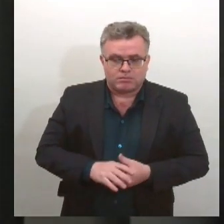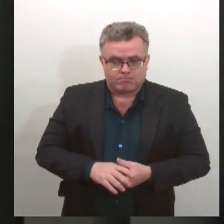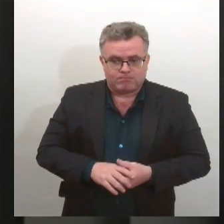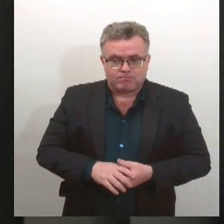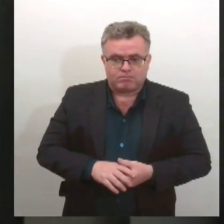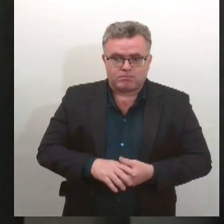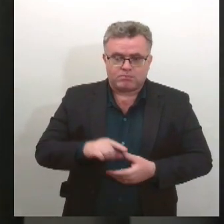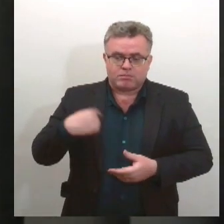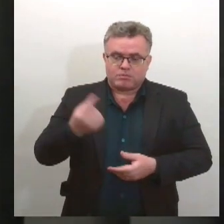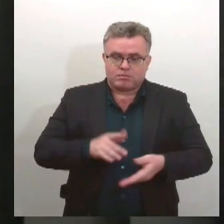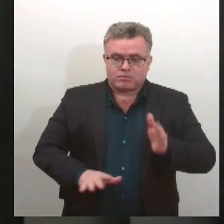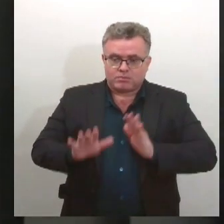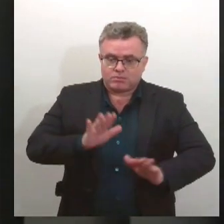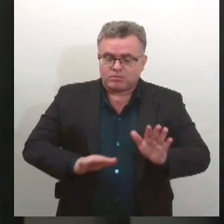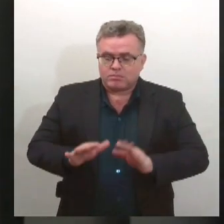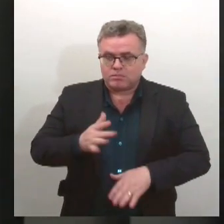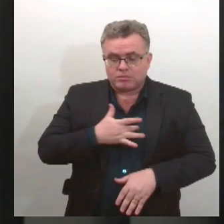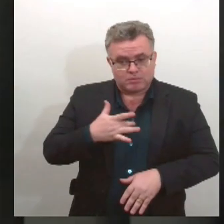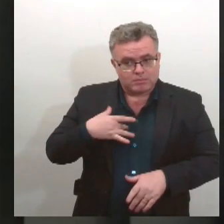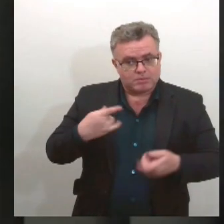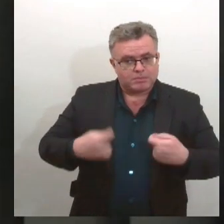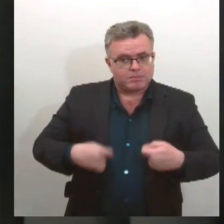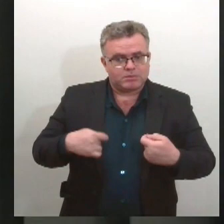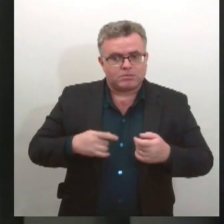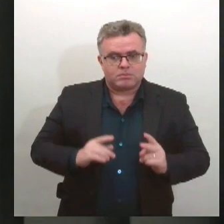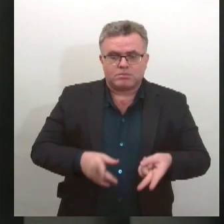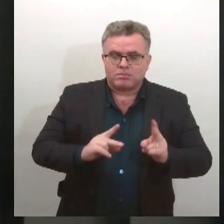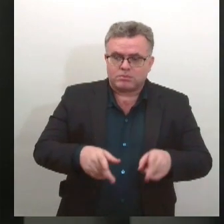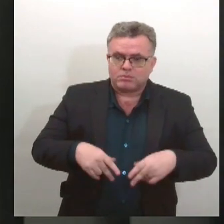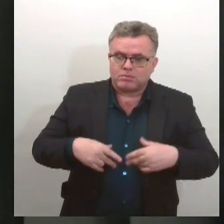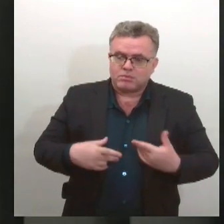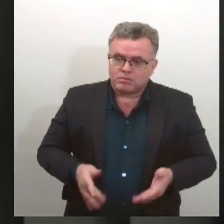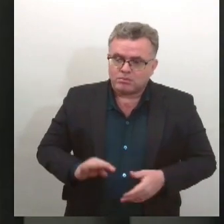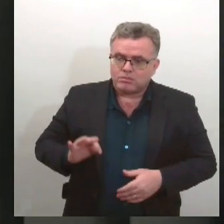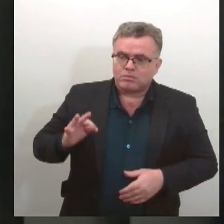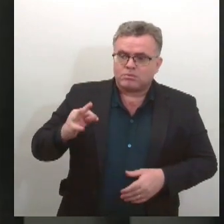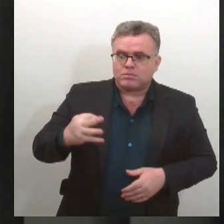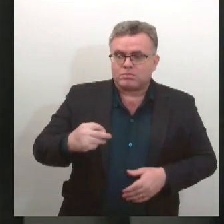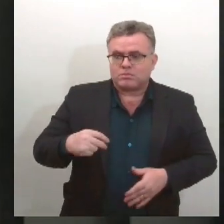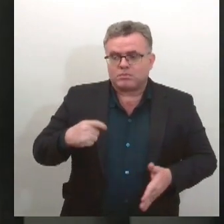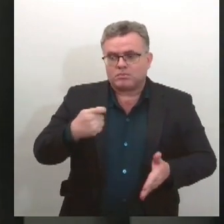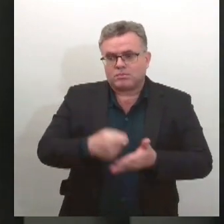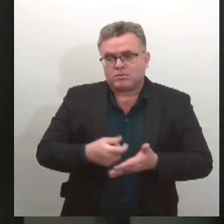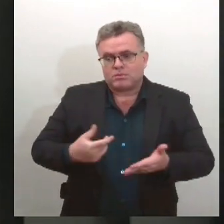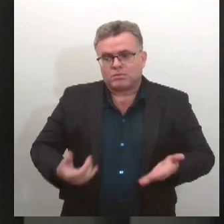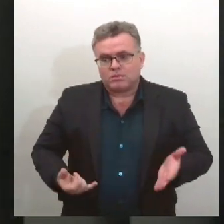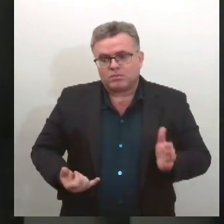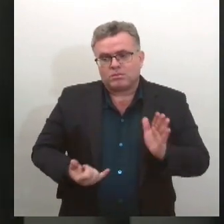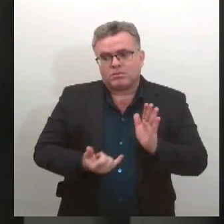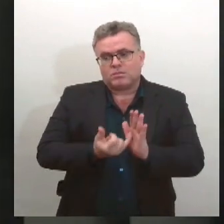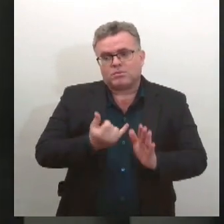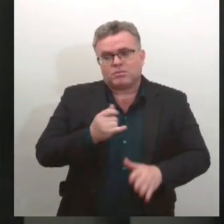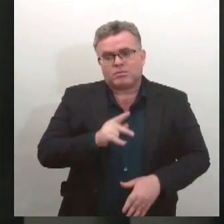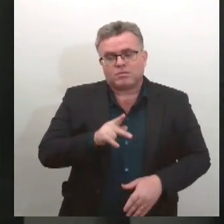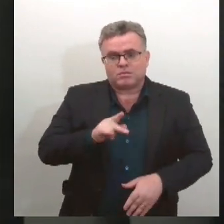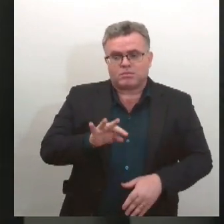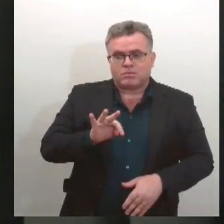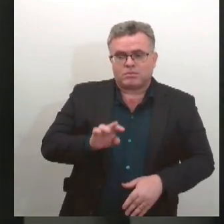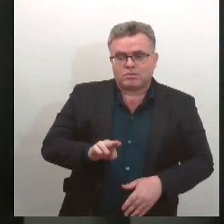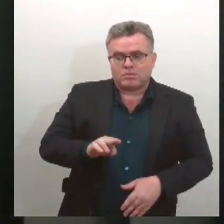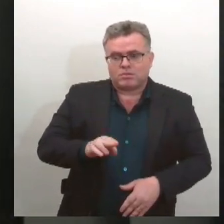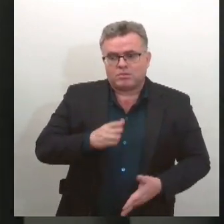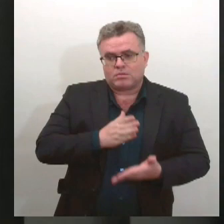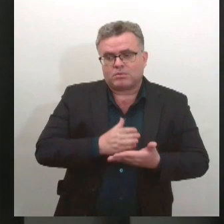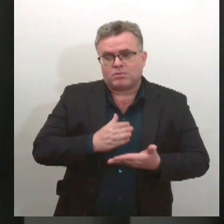cuidados, né? E olha, os contribuintes que decidiram pagar o Imposto Predial Territorial Urbano e PTU de forma parcelada devem ficar